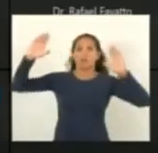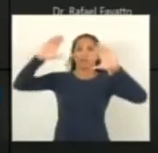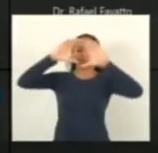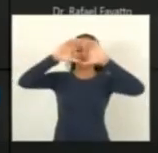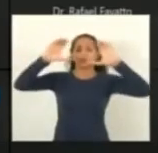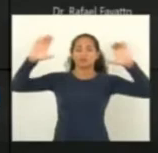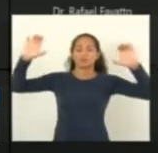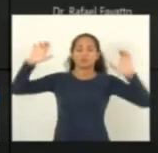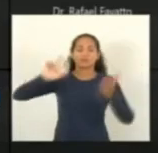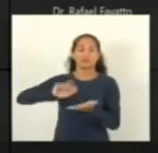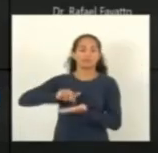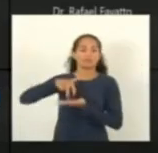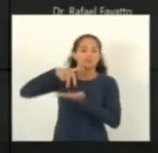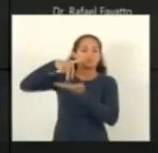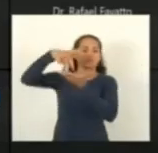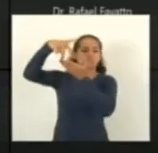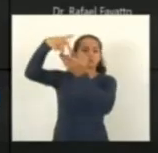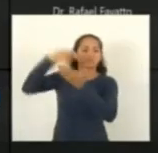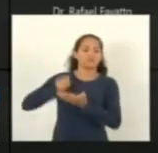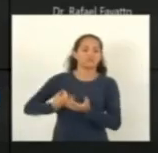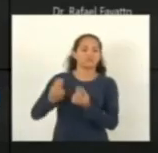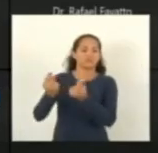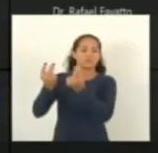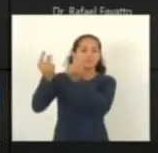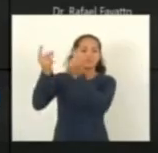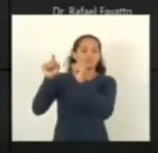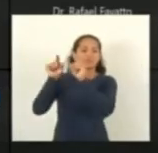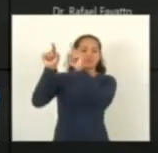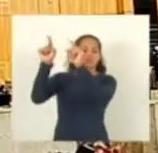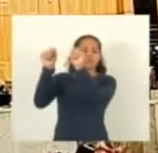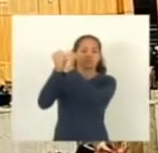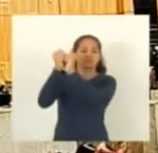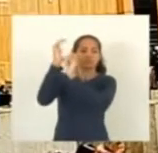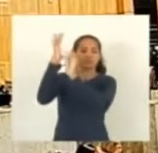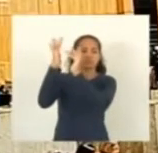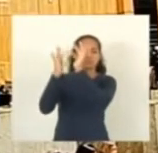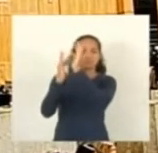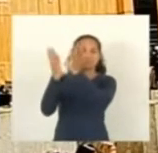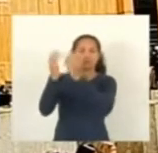que ele goze da vida eterna no paraíso obrigado senhor presidente